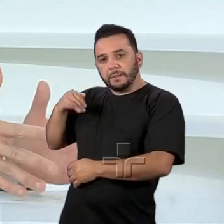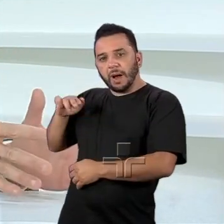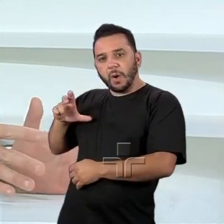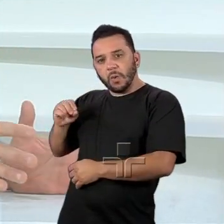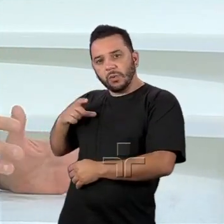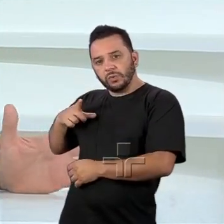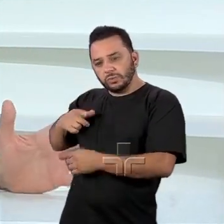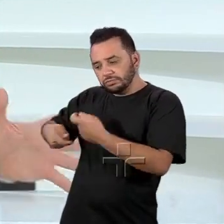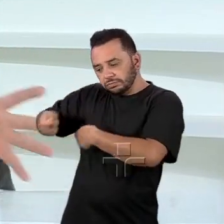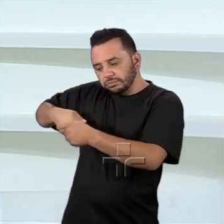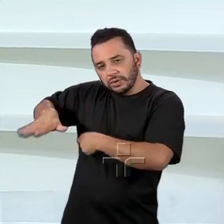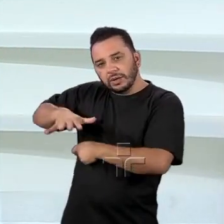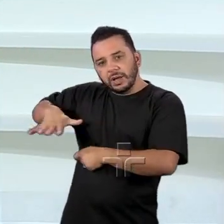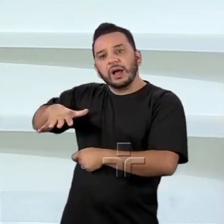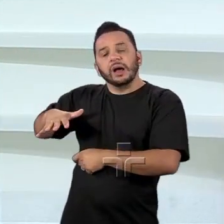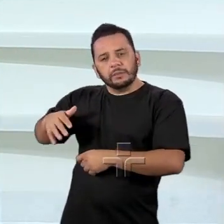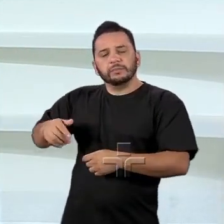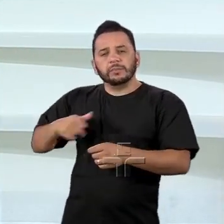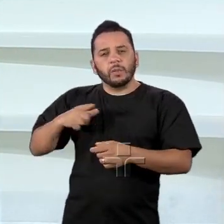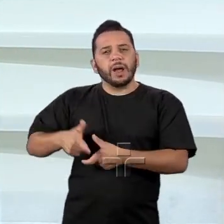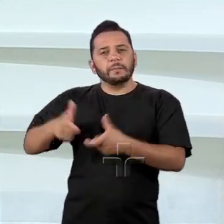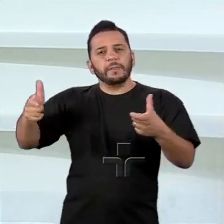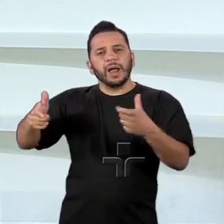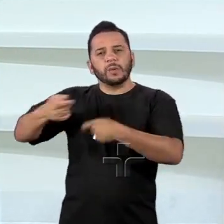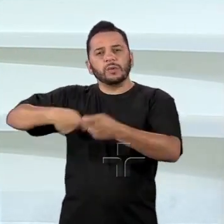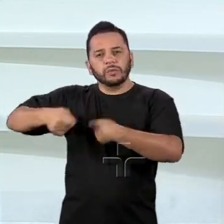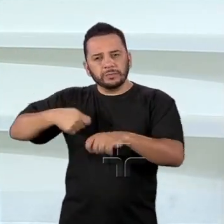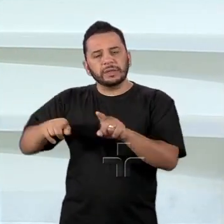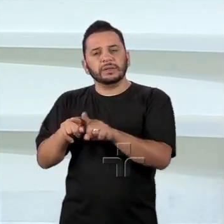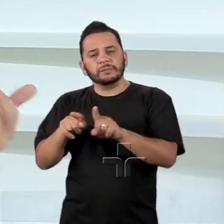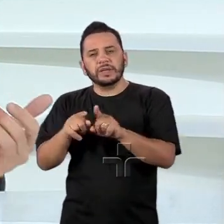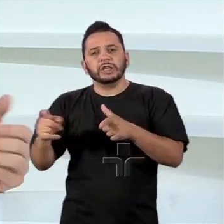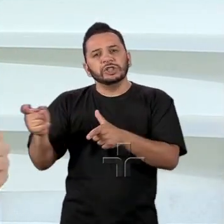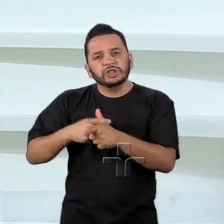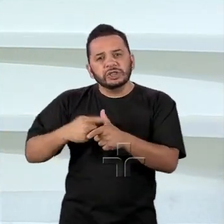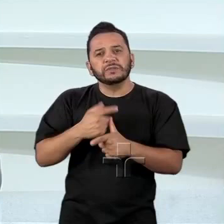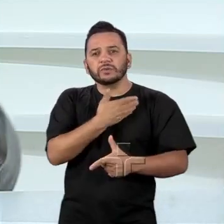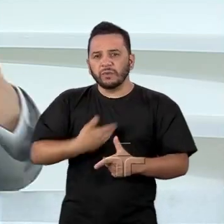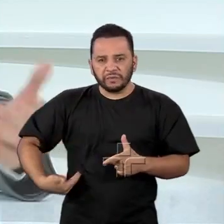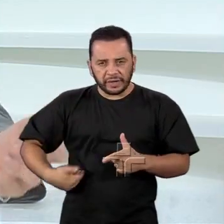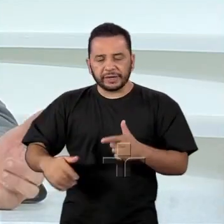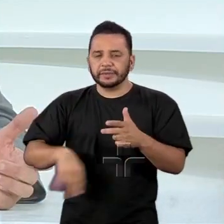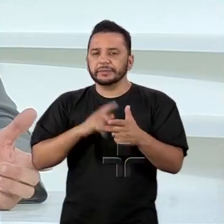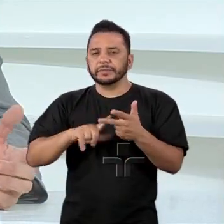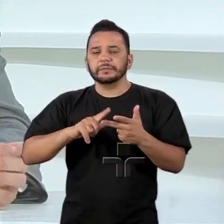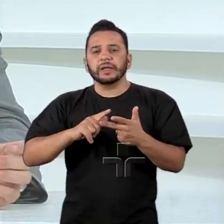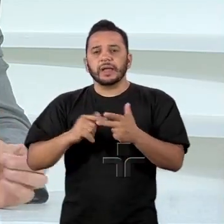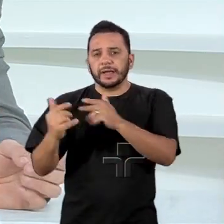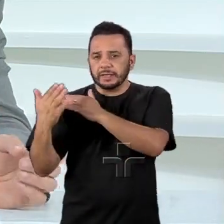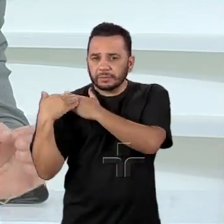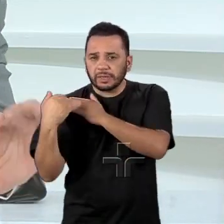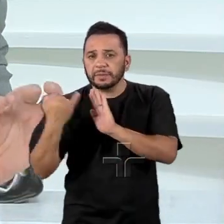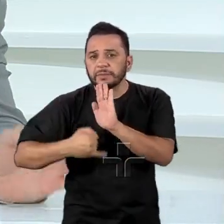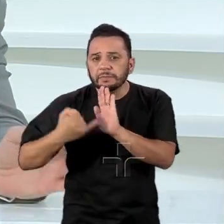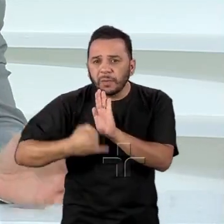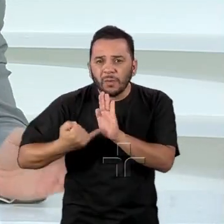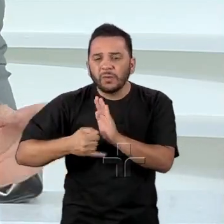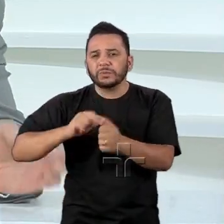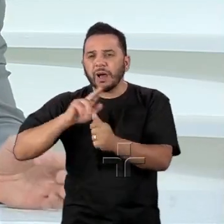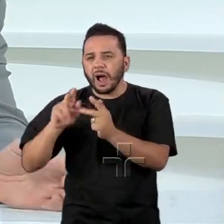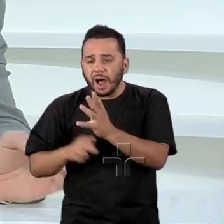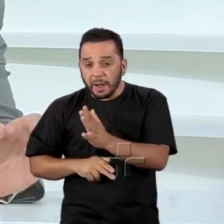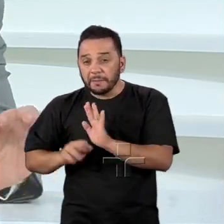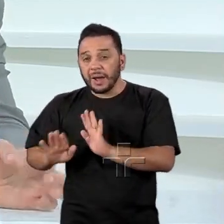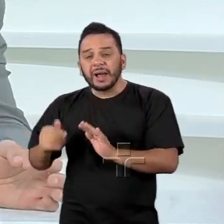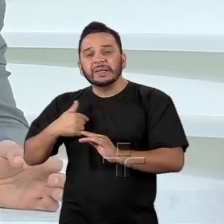da macroeconomia, vai cuidar das contas públicas, vai cuidar da responsabilidade fiscal, mas as questões de